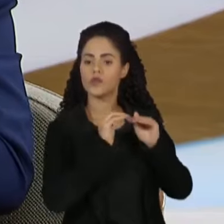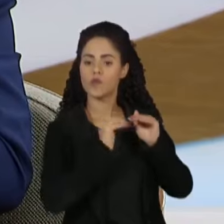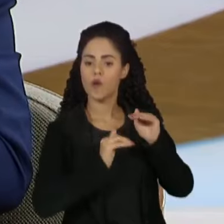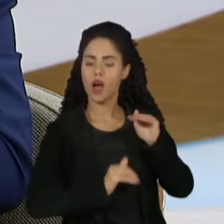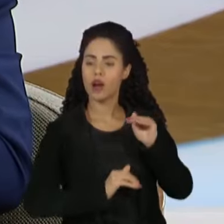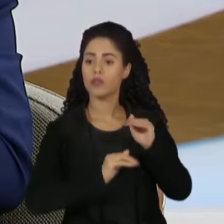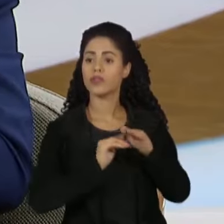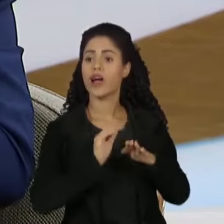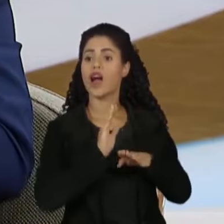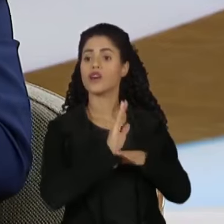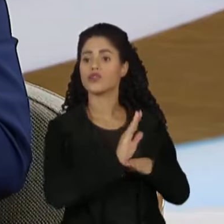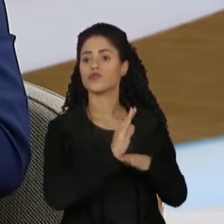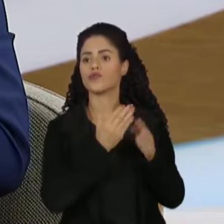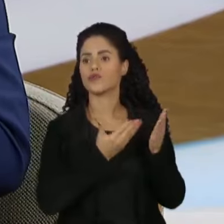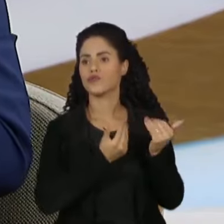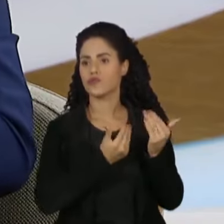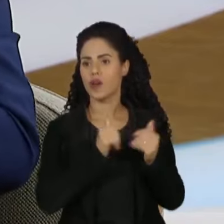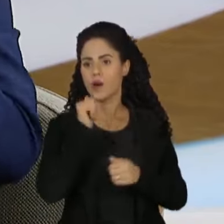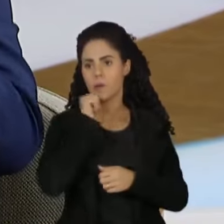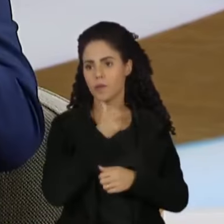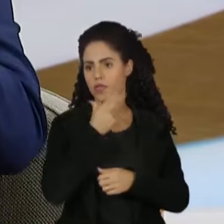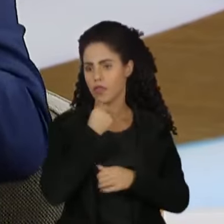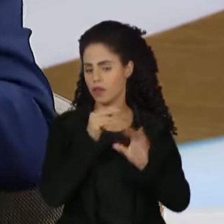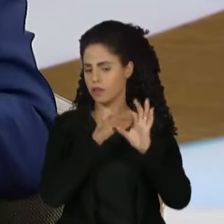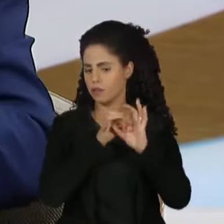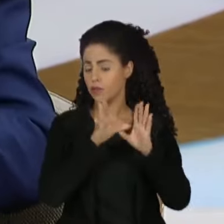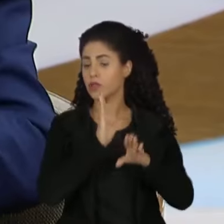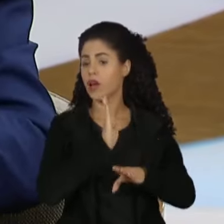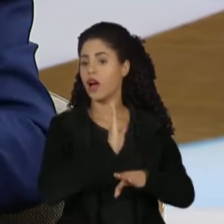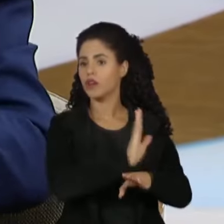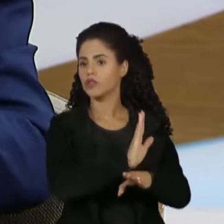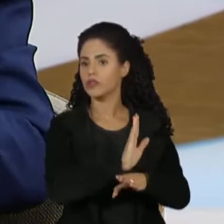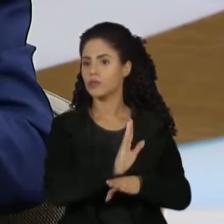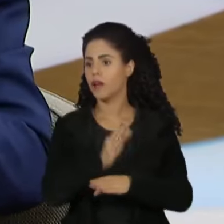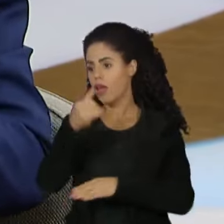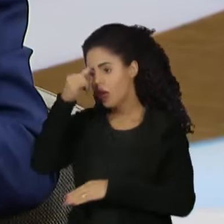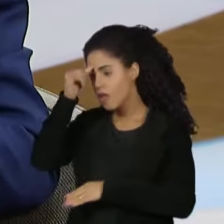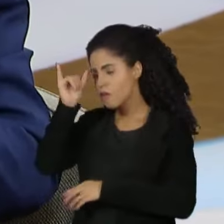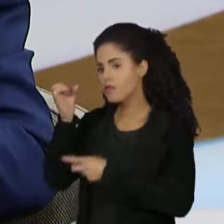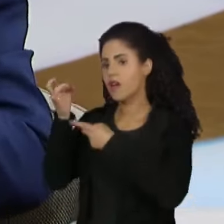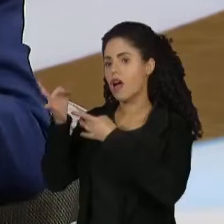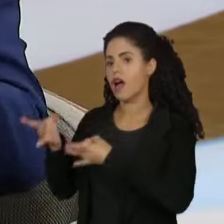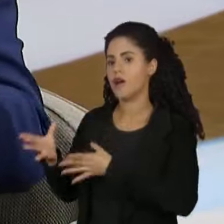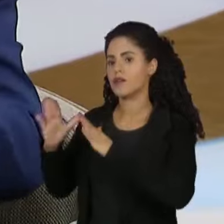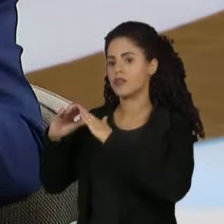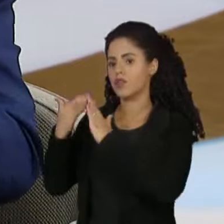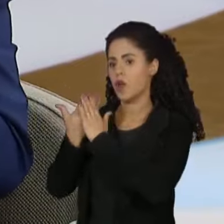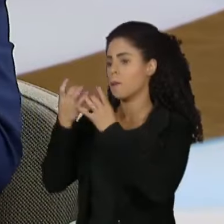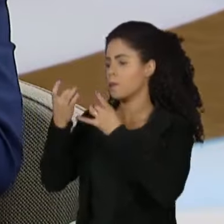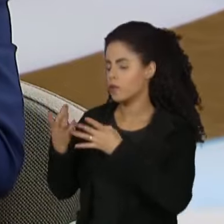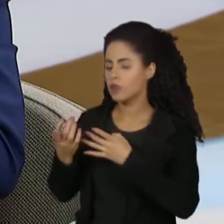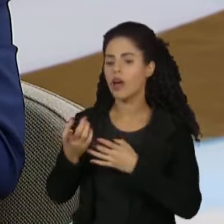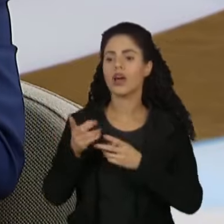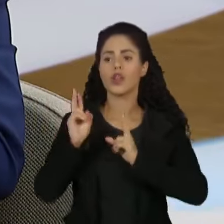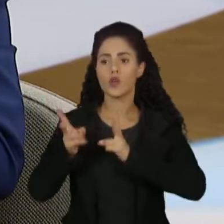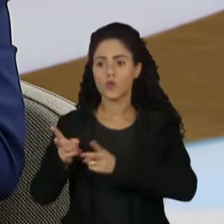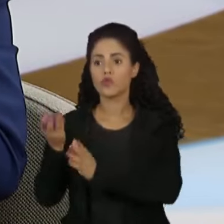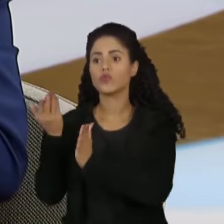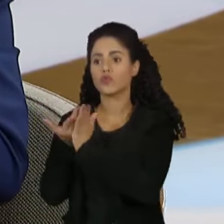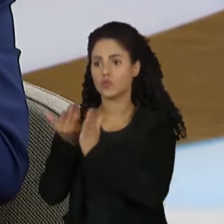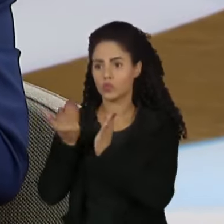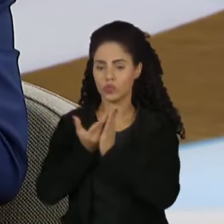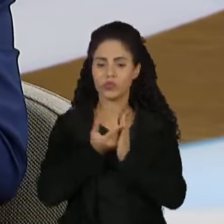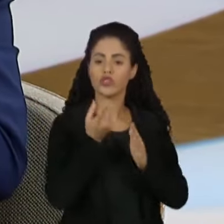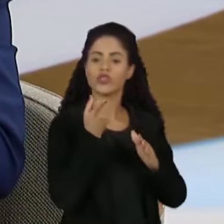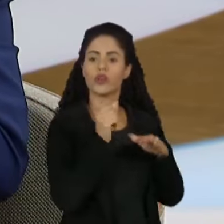ajuda esse jovem ou esta jovem, para que não abandone os estudos e para que ele possa concluir o